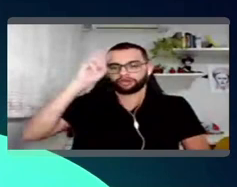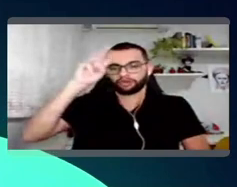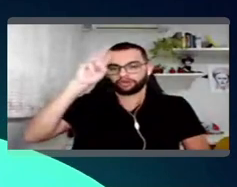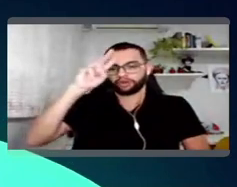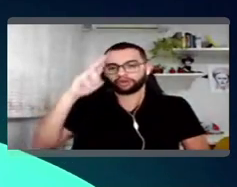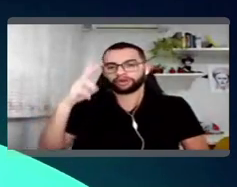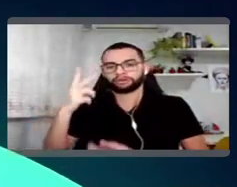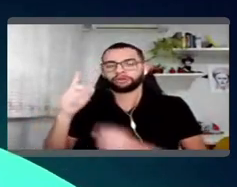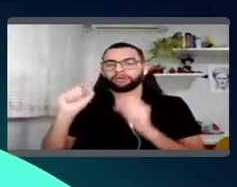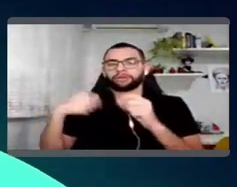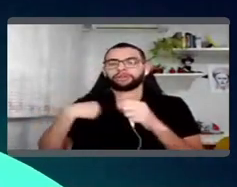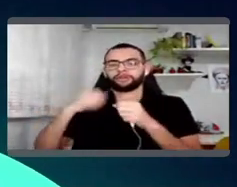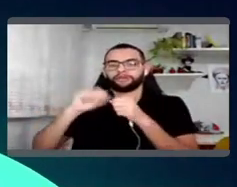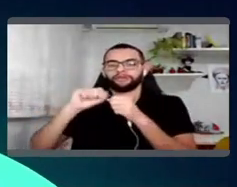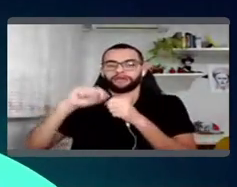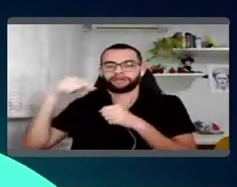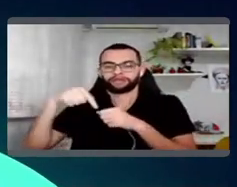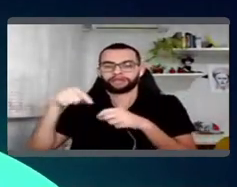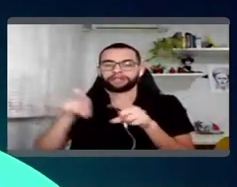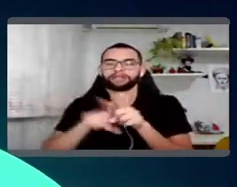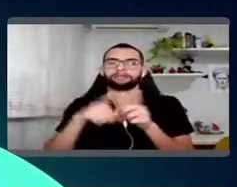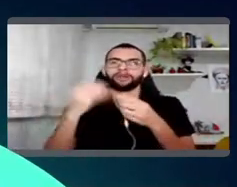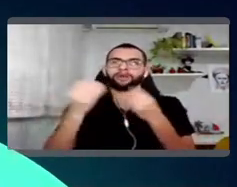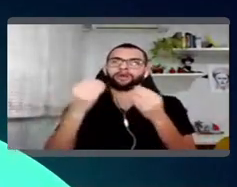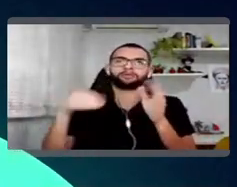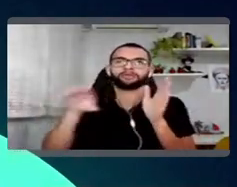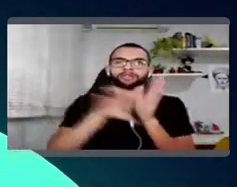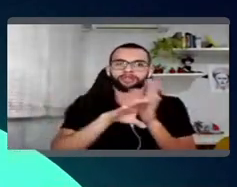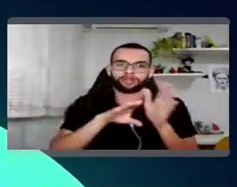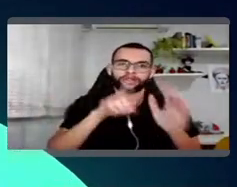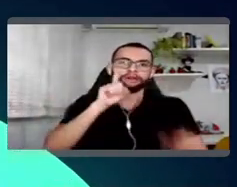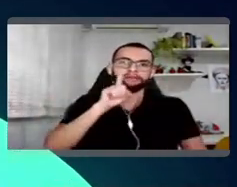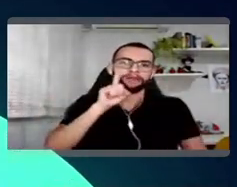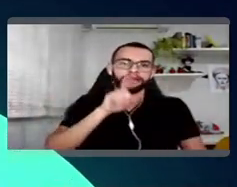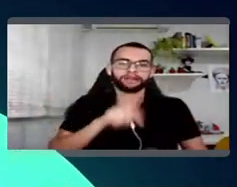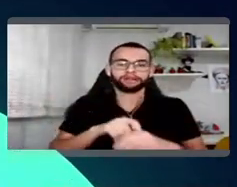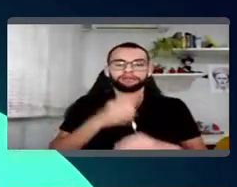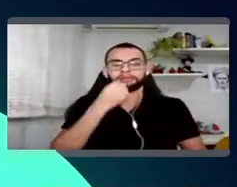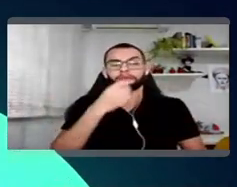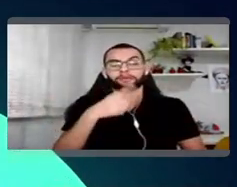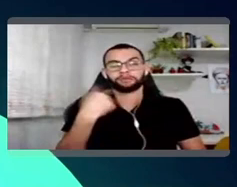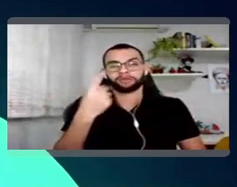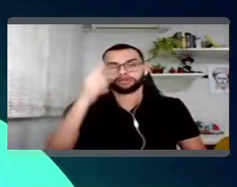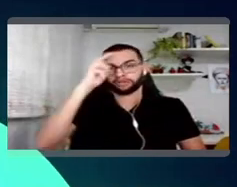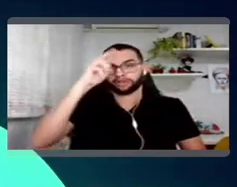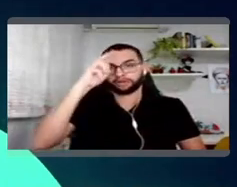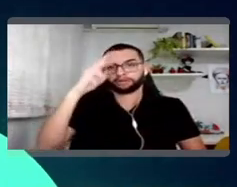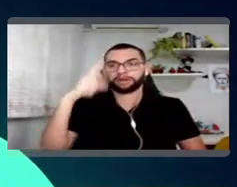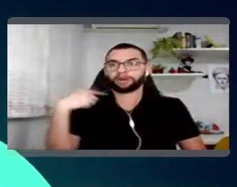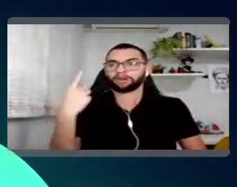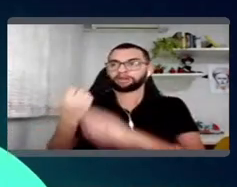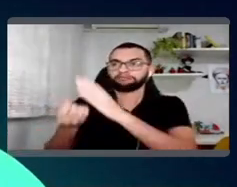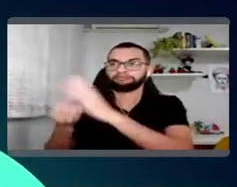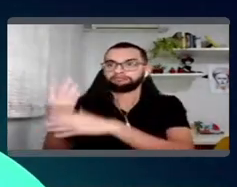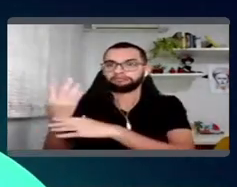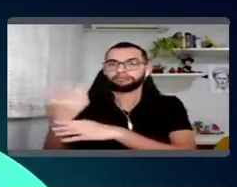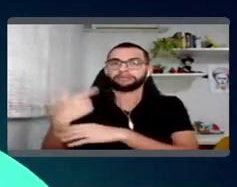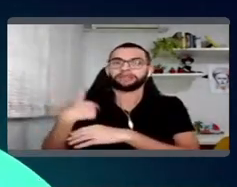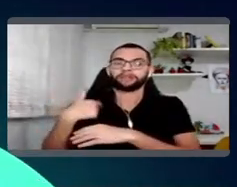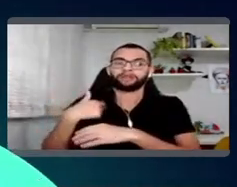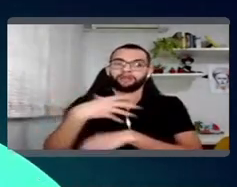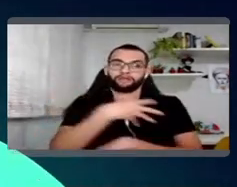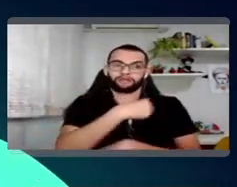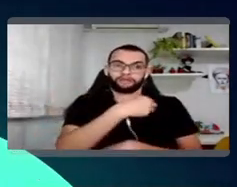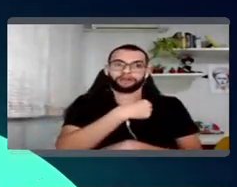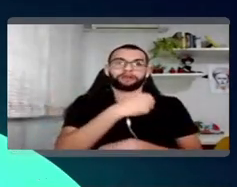né? E como que eu vim parar na Americanas. Eu acho que é sempre legal a gente relembrar as nossas origens, né? Então, eu sou filho de